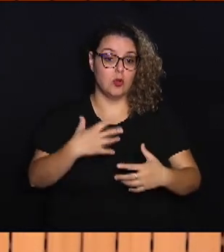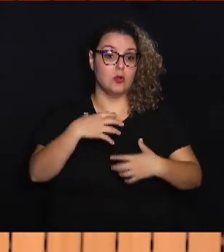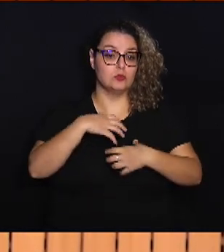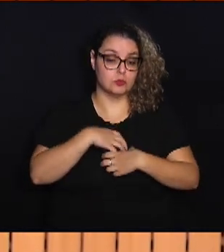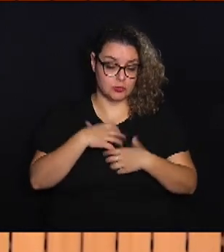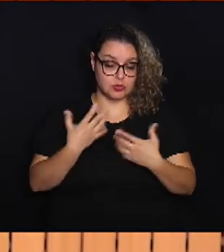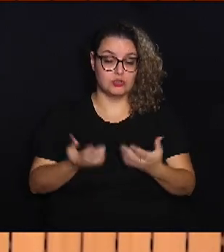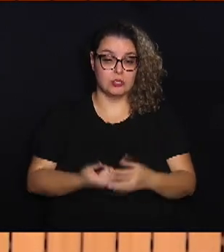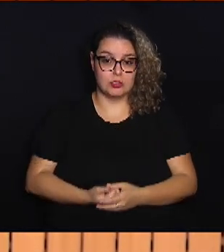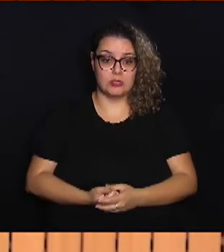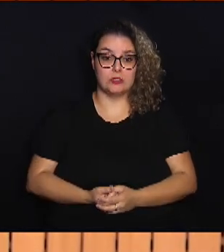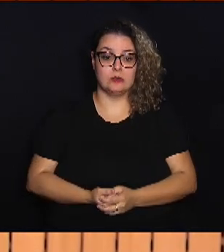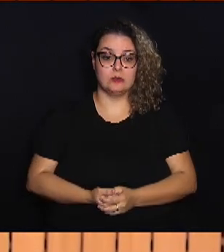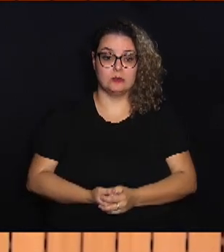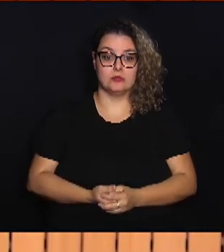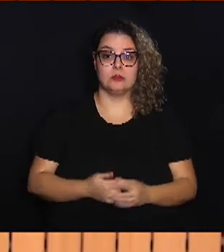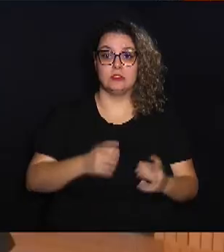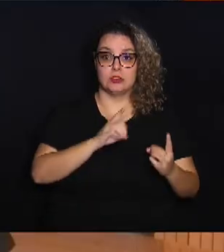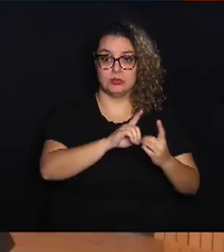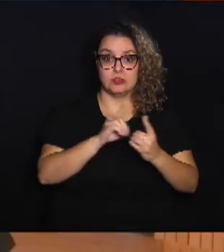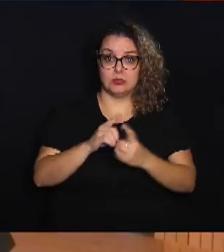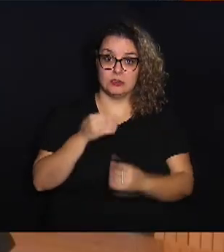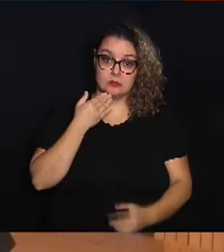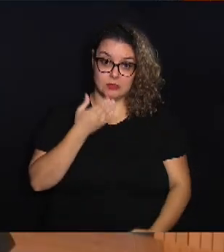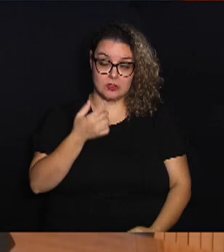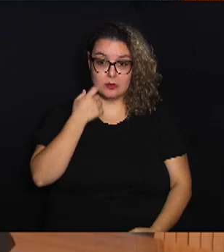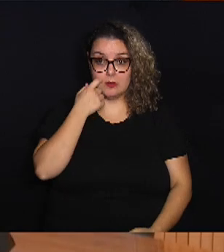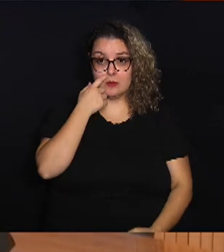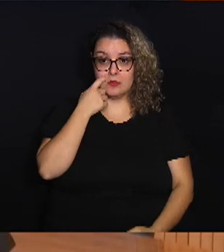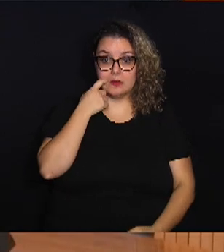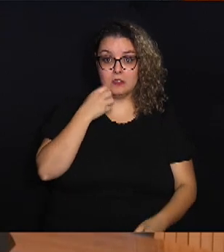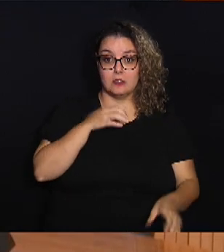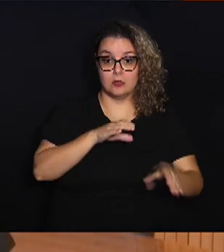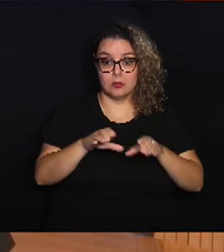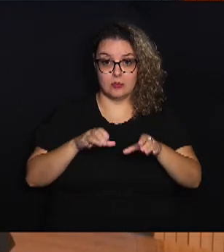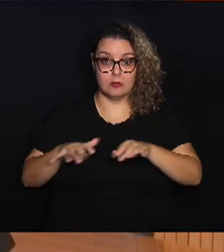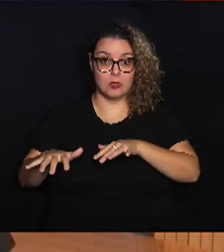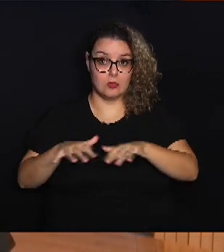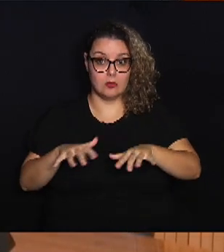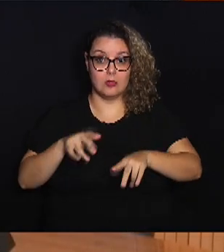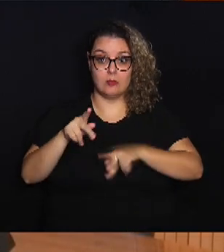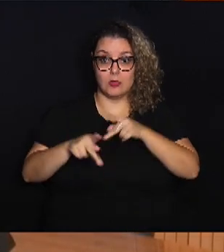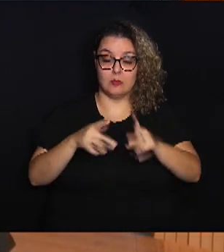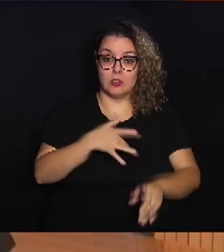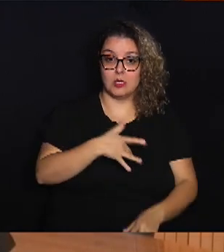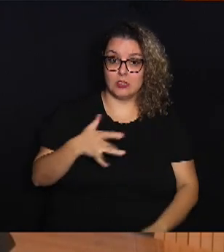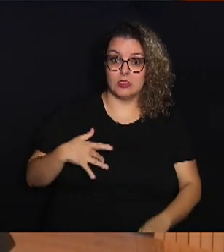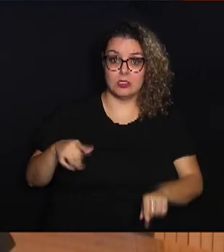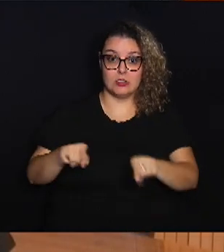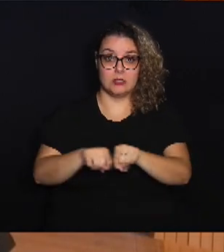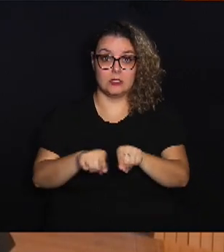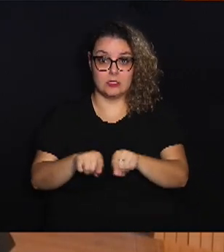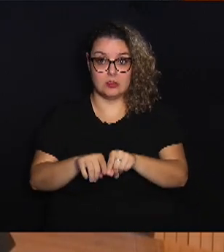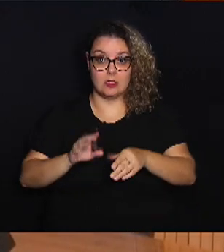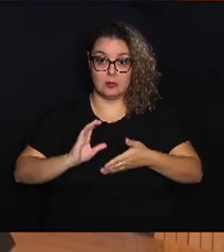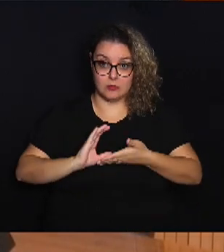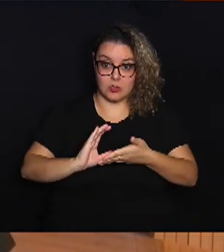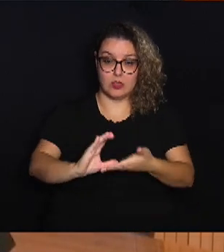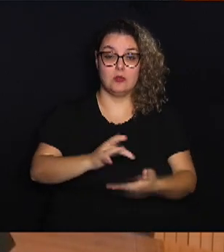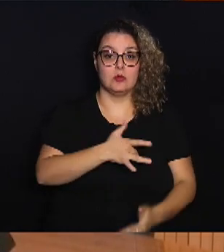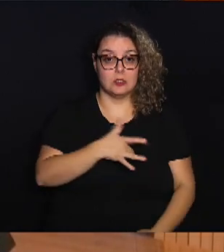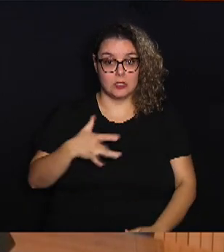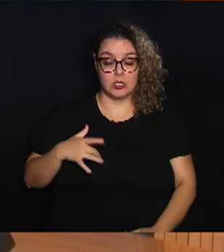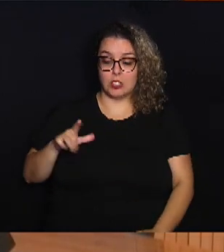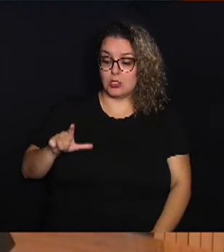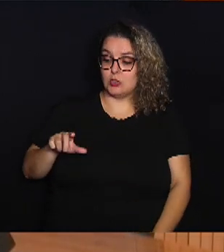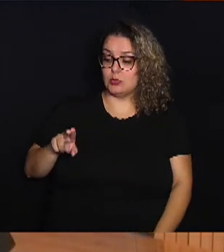atender a essa demanda. O coordenador do Movimento Popular de Saúde e também conselheiro de saúde, Lúcio